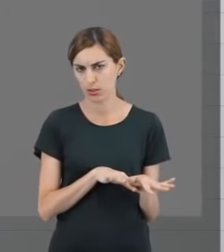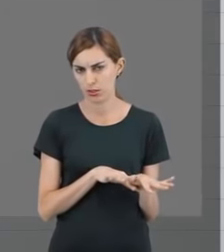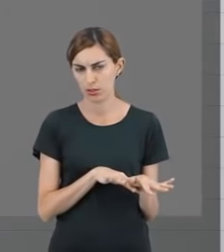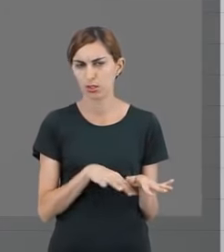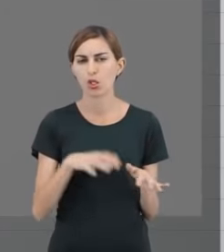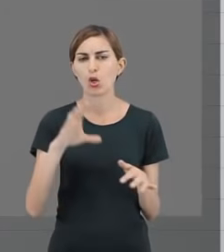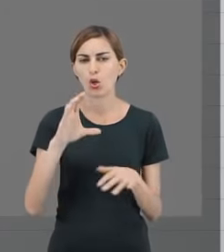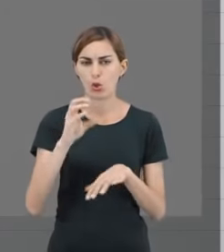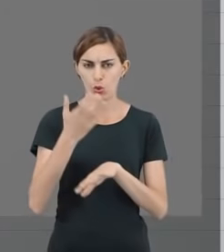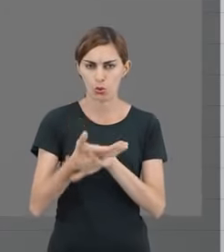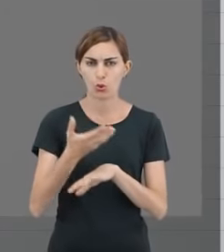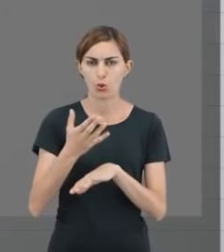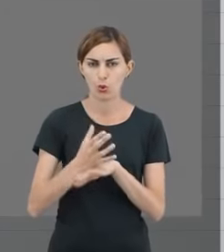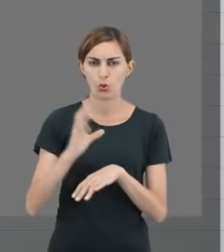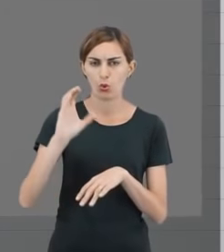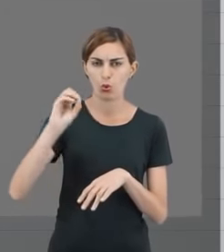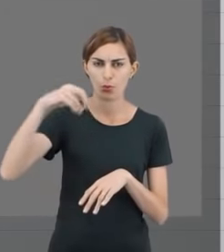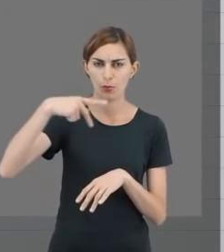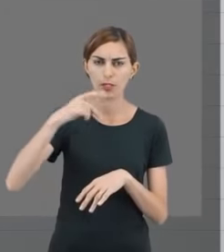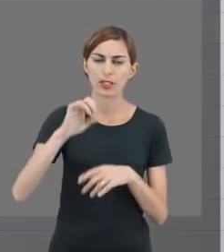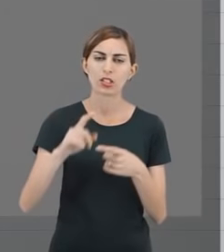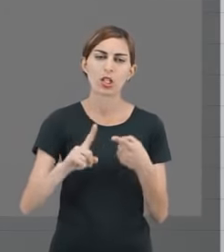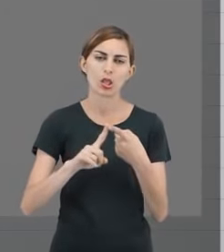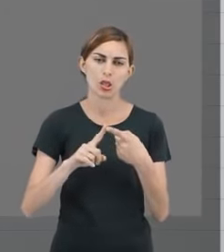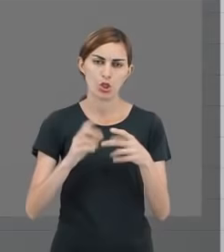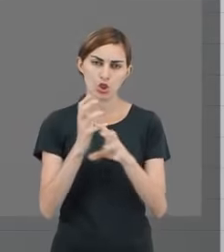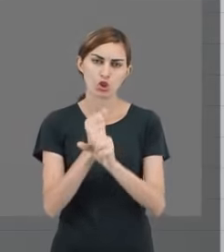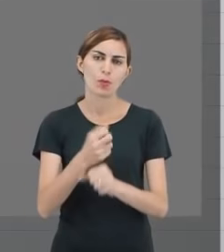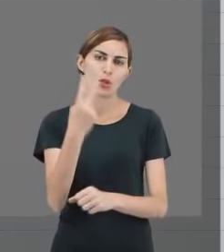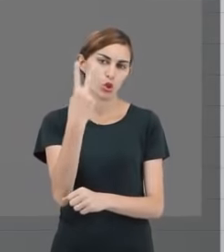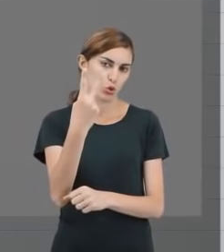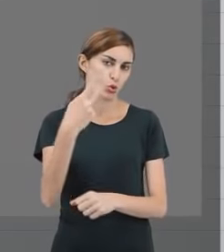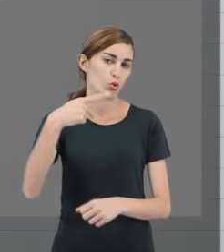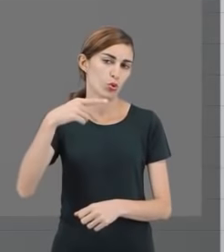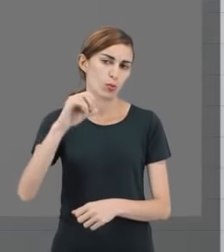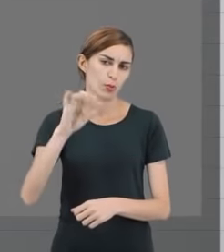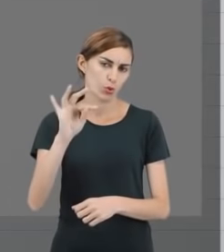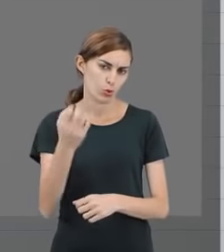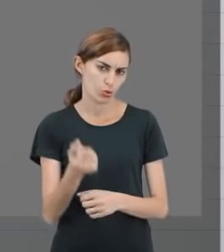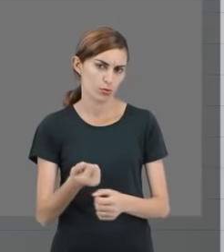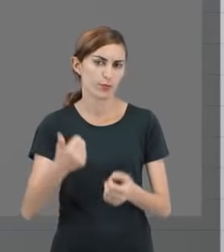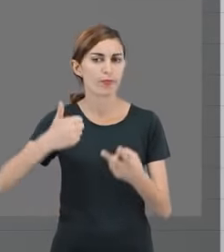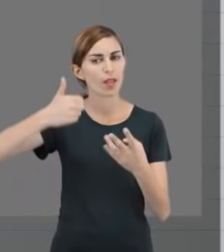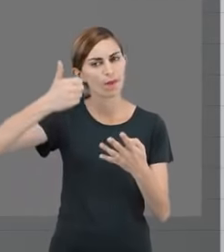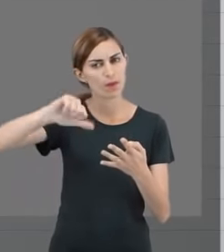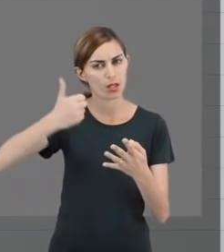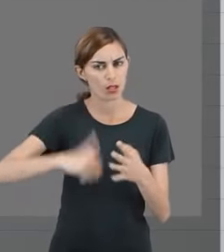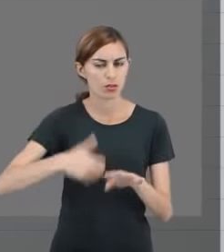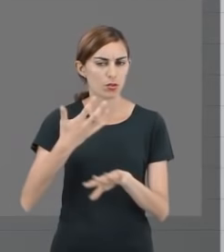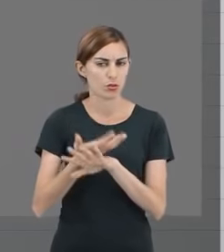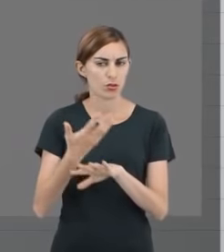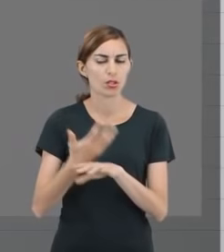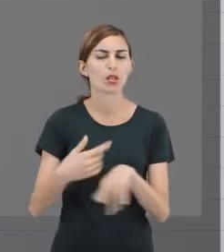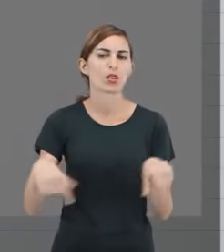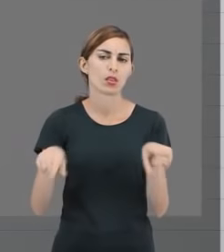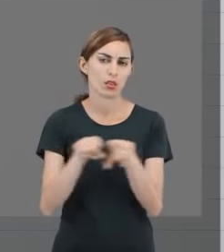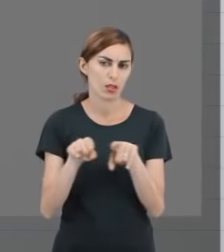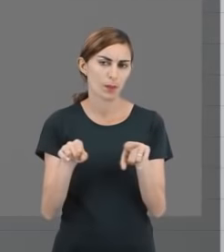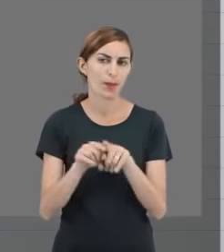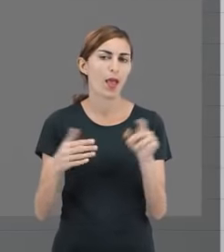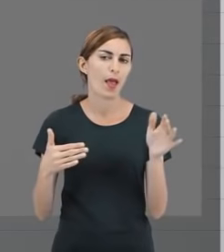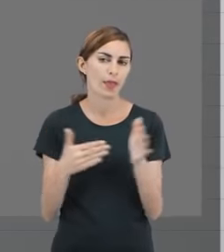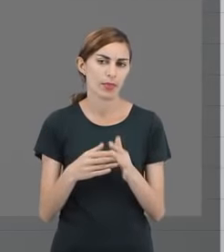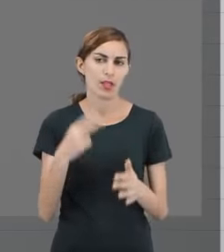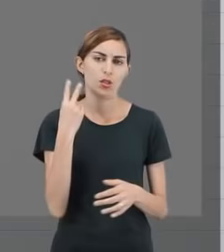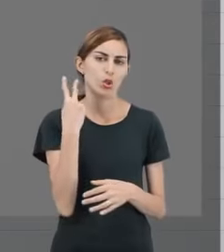por competência, vale até dois pontos. A avaliação da disciplina, ela vale também até